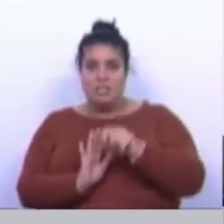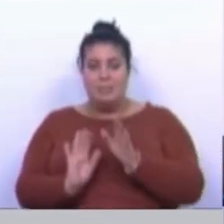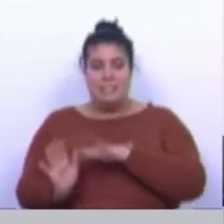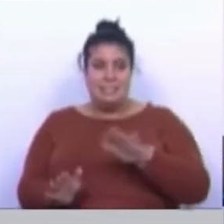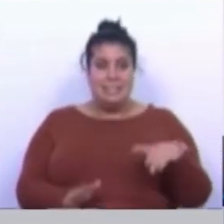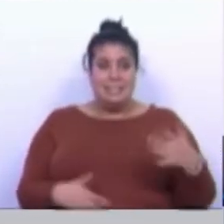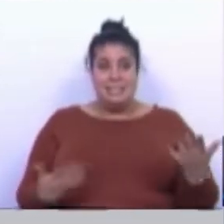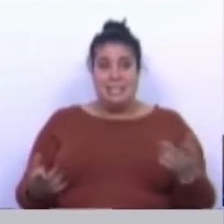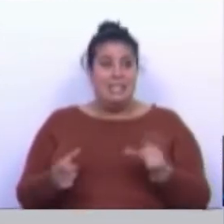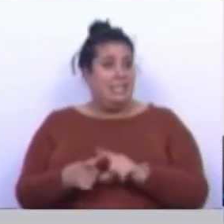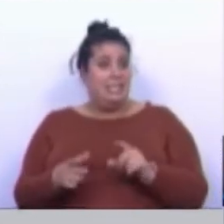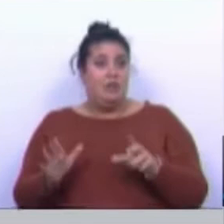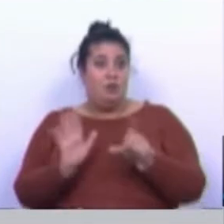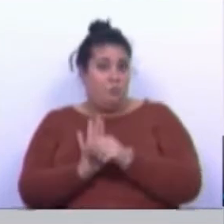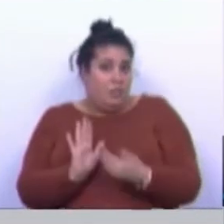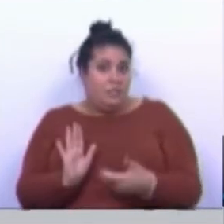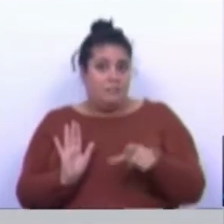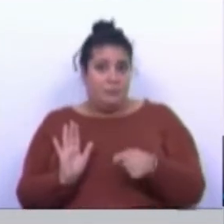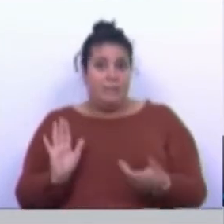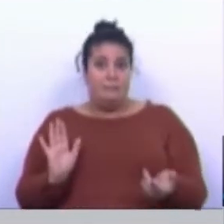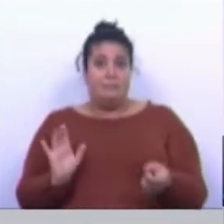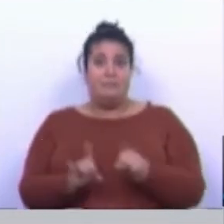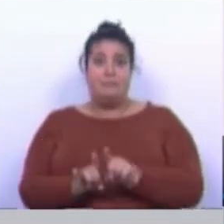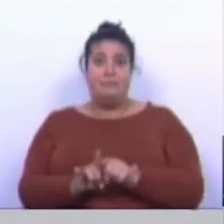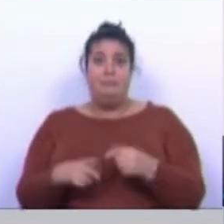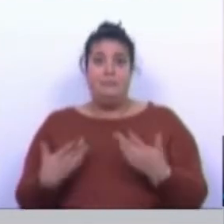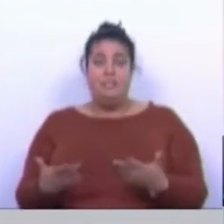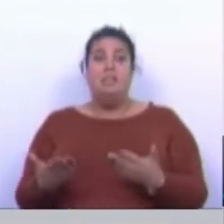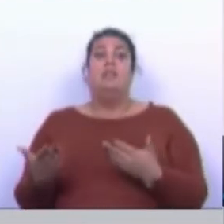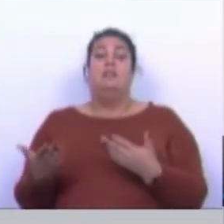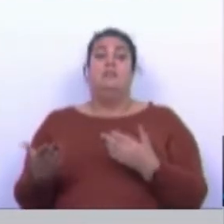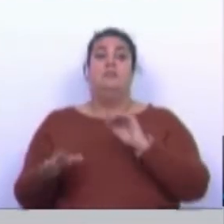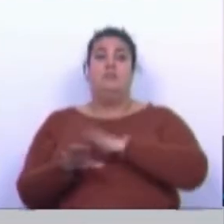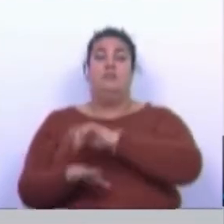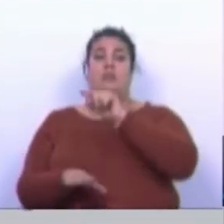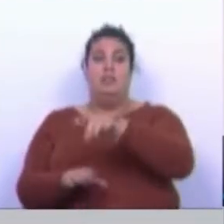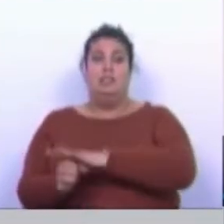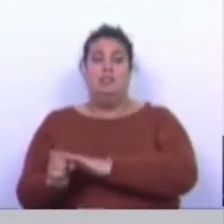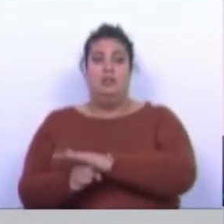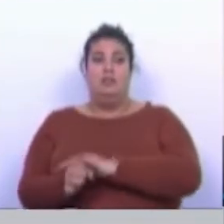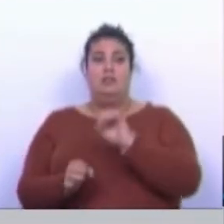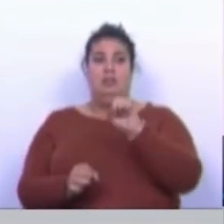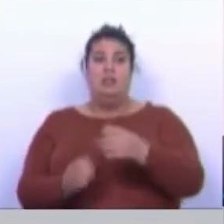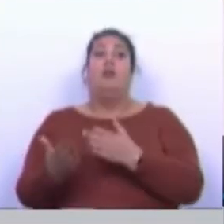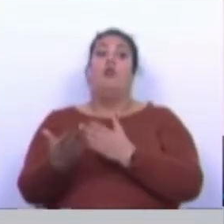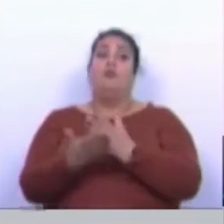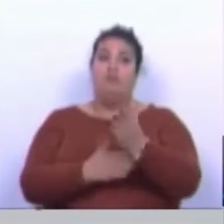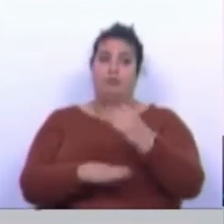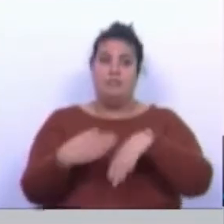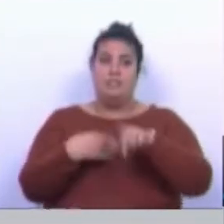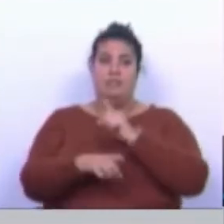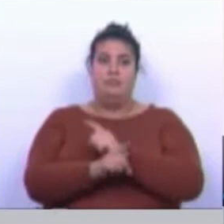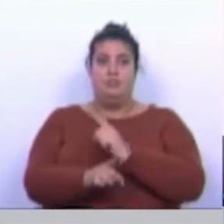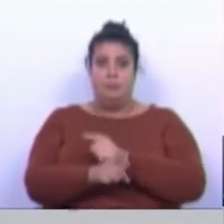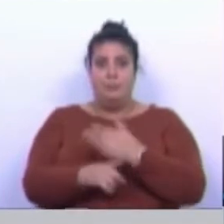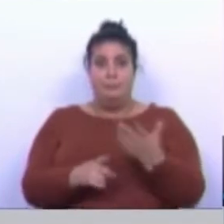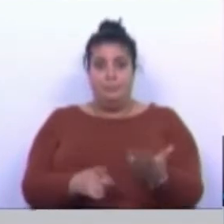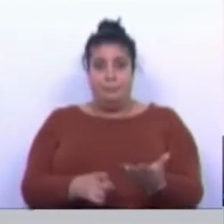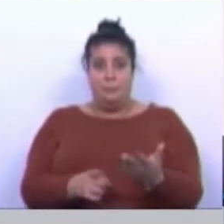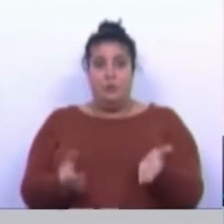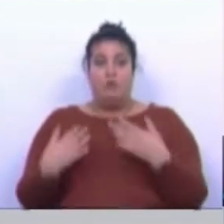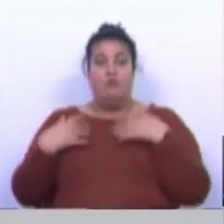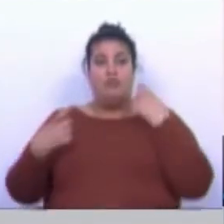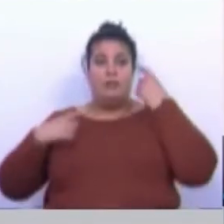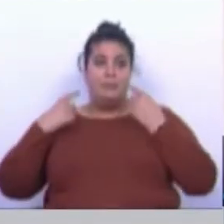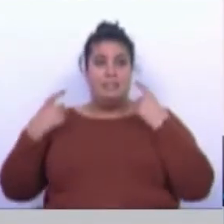científicas e no fundo de acordo com a legislação, são aqueles que no fundo, apesar da situação da pandemia, o continuam a fazer. O que nos